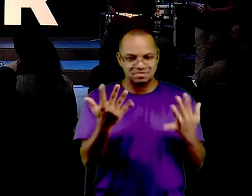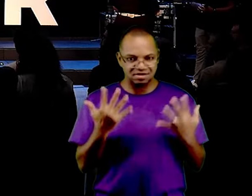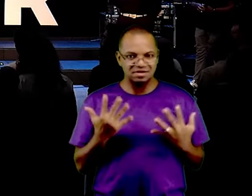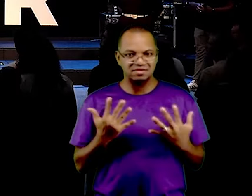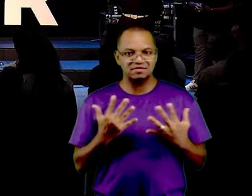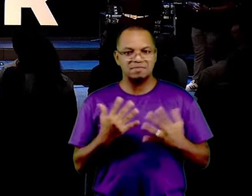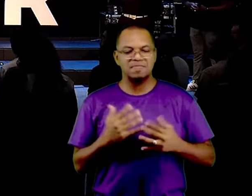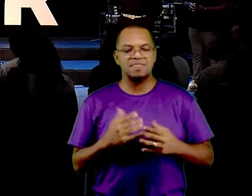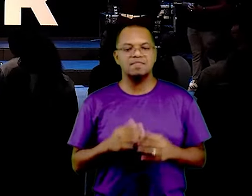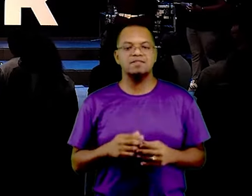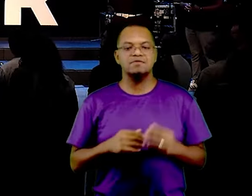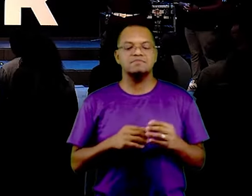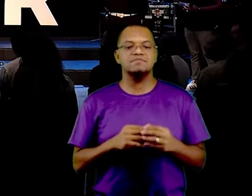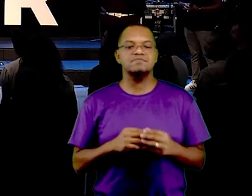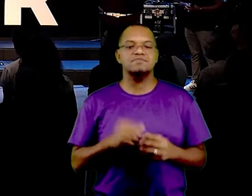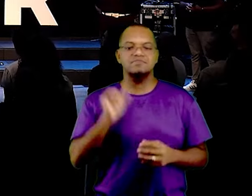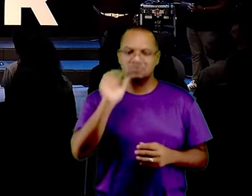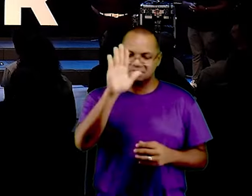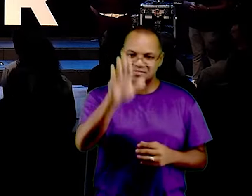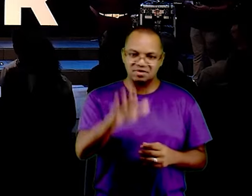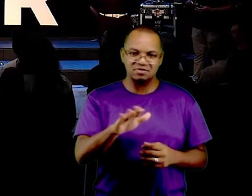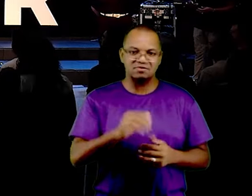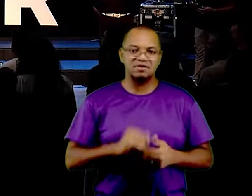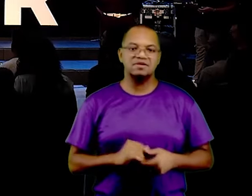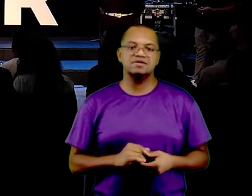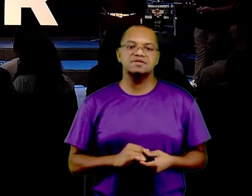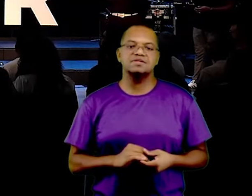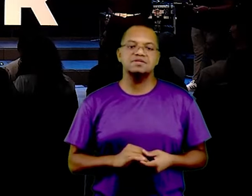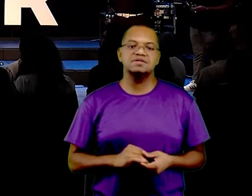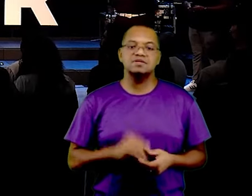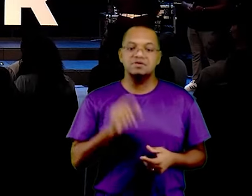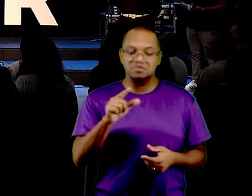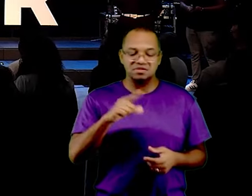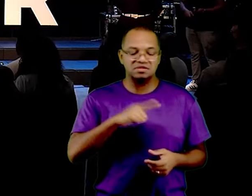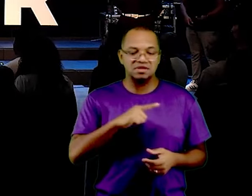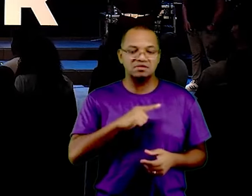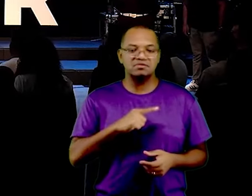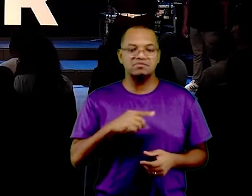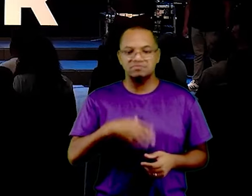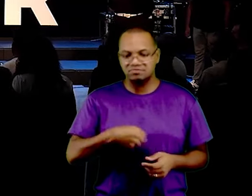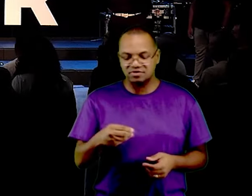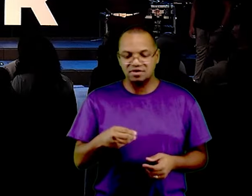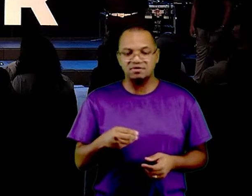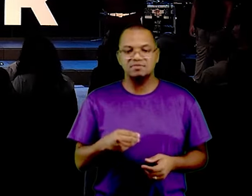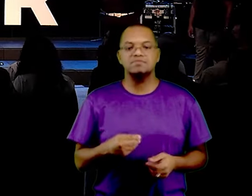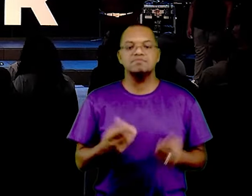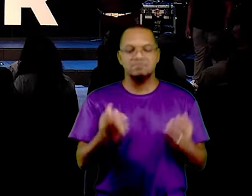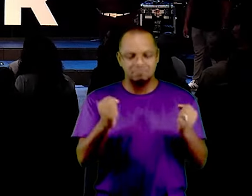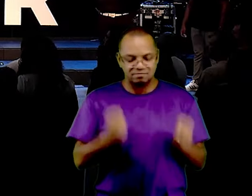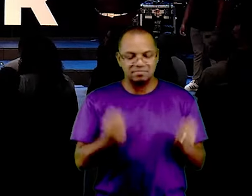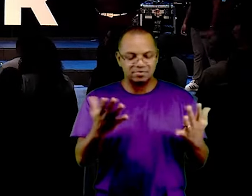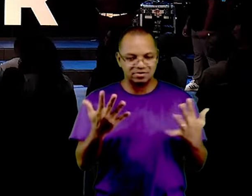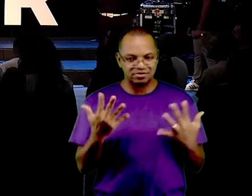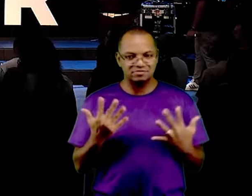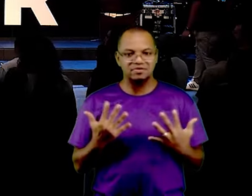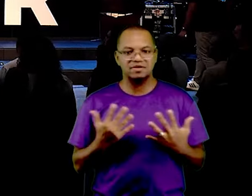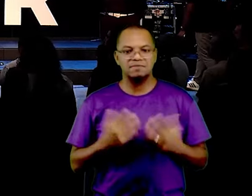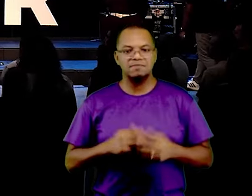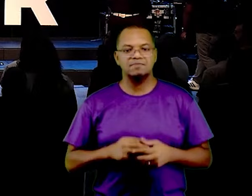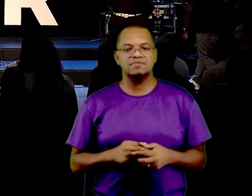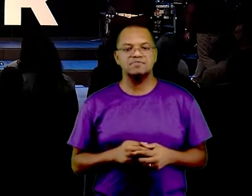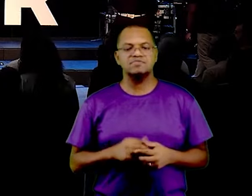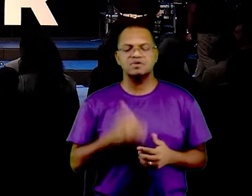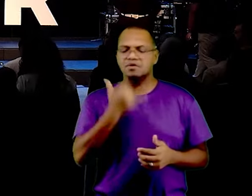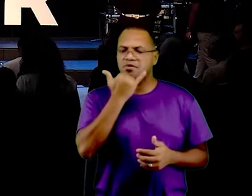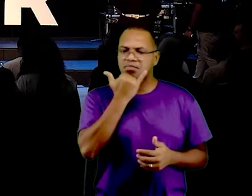e te abençoar, você que tem filho, traz seu filho, você talvez, tenha que pedir perdão para ele,